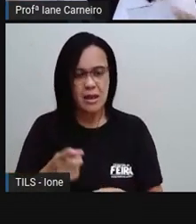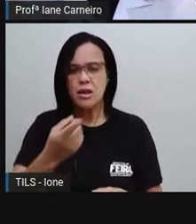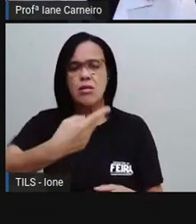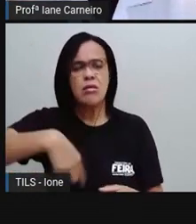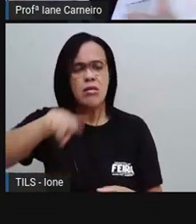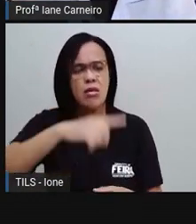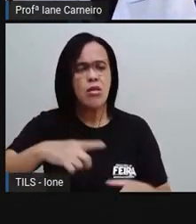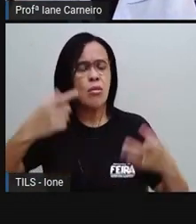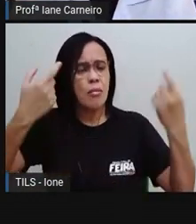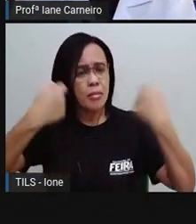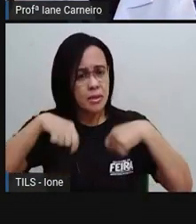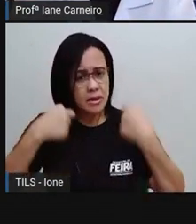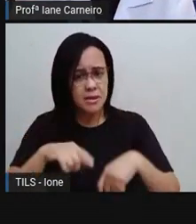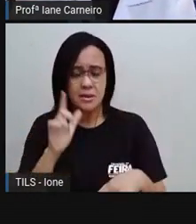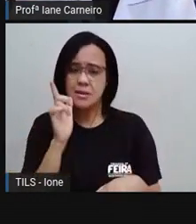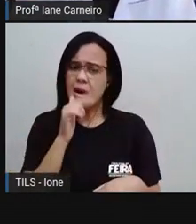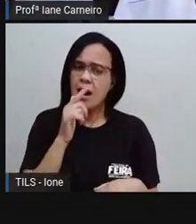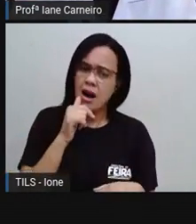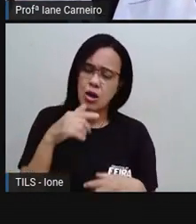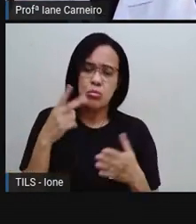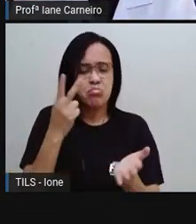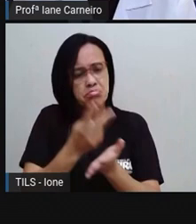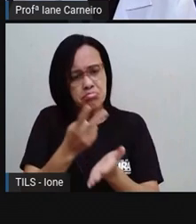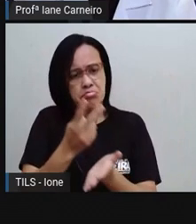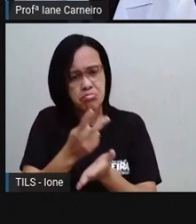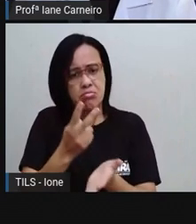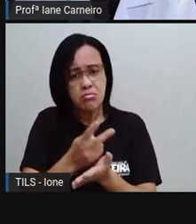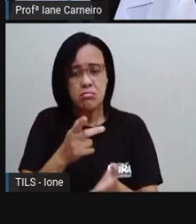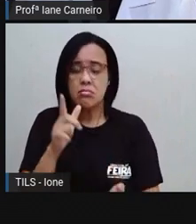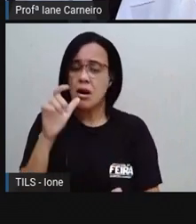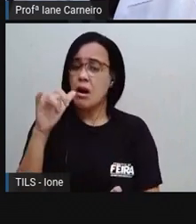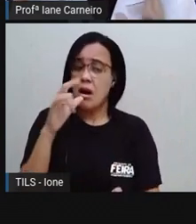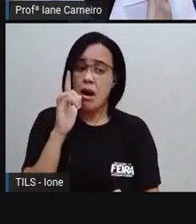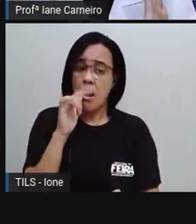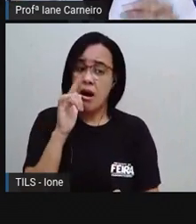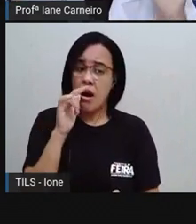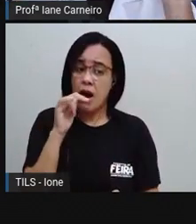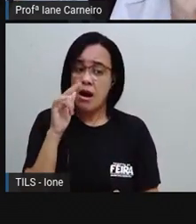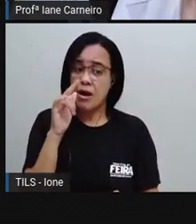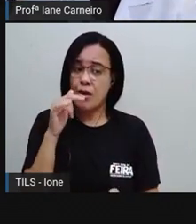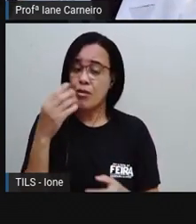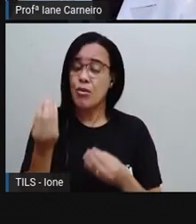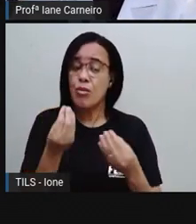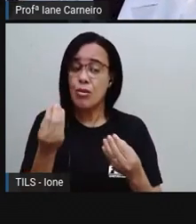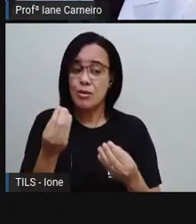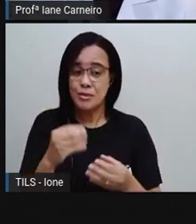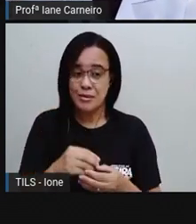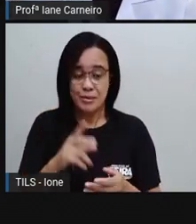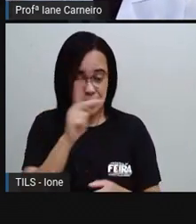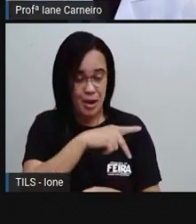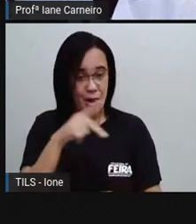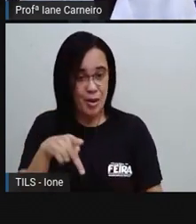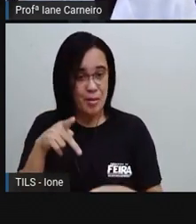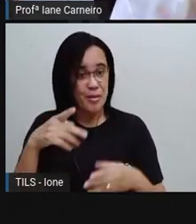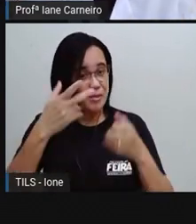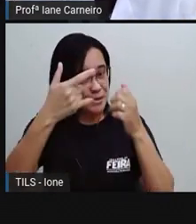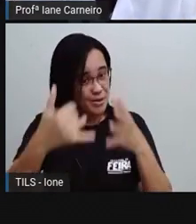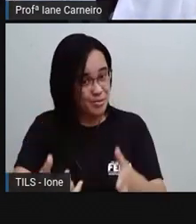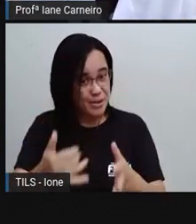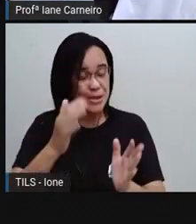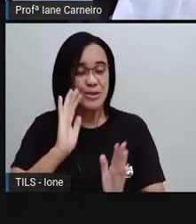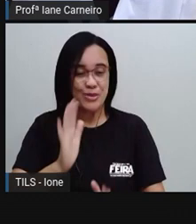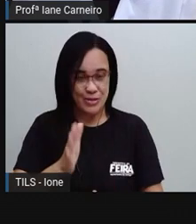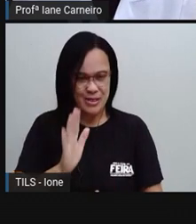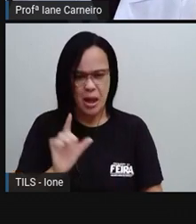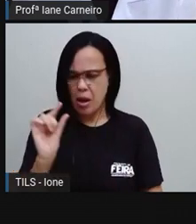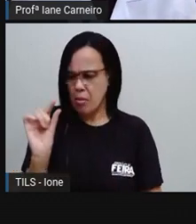beber durante um dia? Vocês já pararam pra pensar? Né? A Pró já falou que um pouquinho não pode. Mas também não vai beber, né,